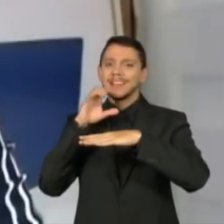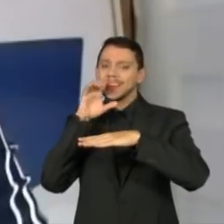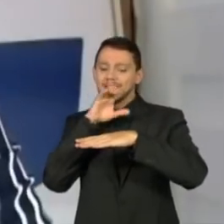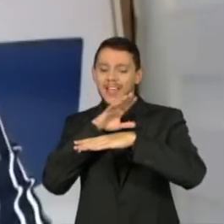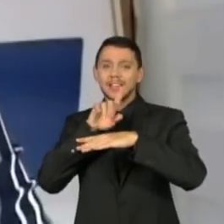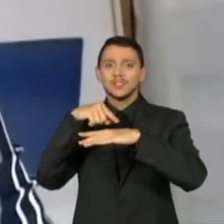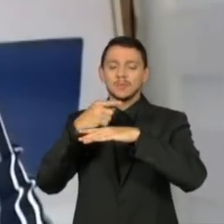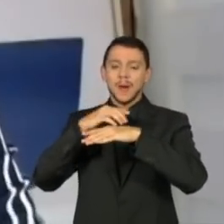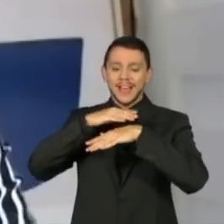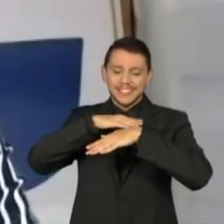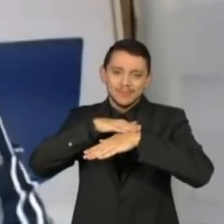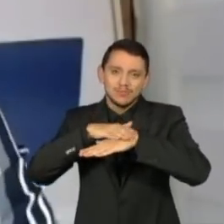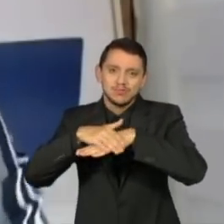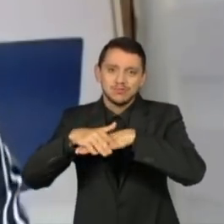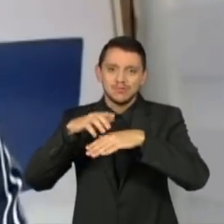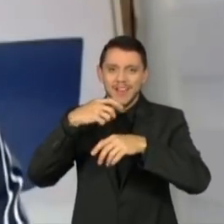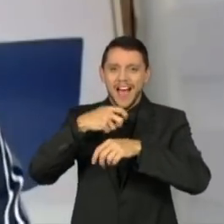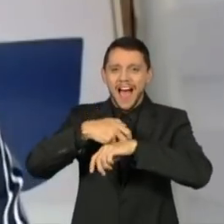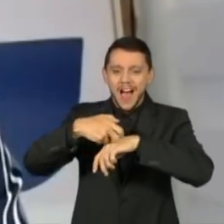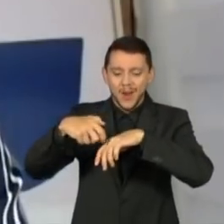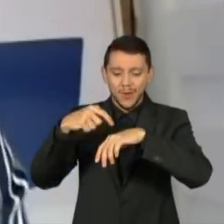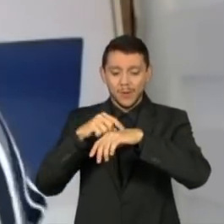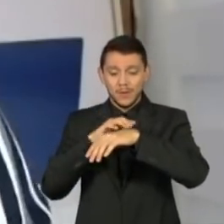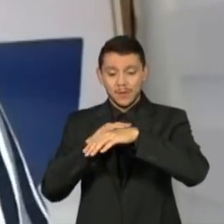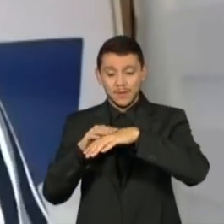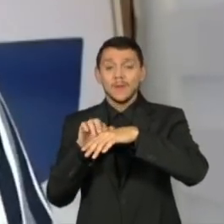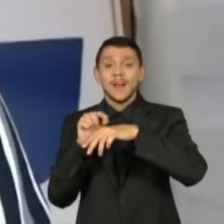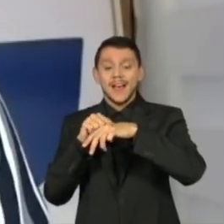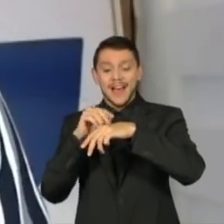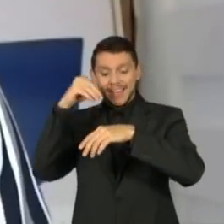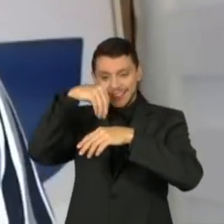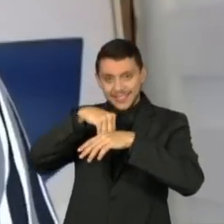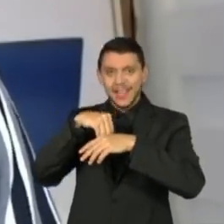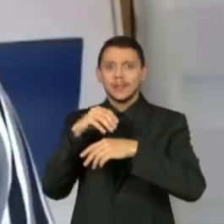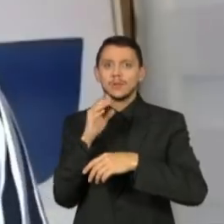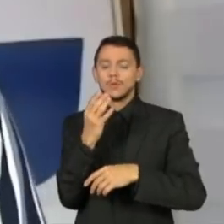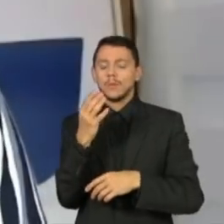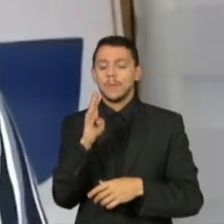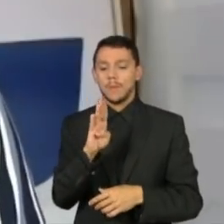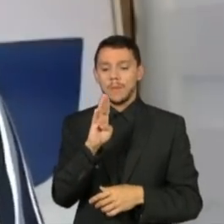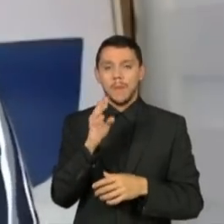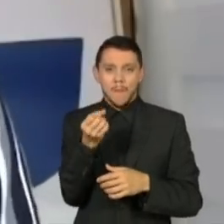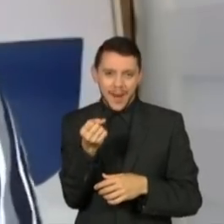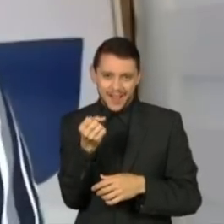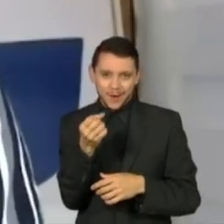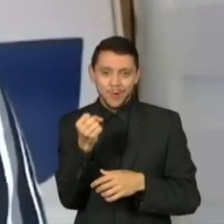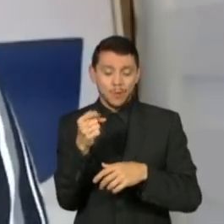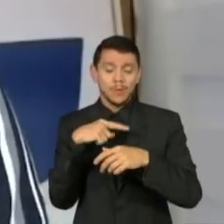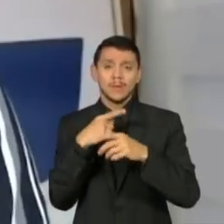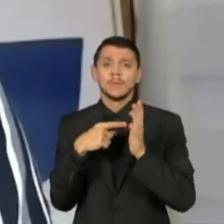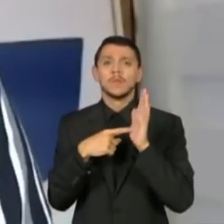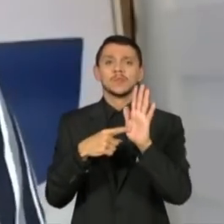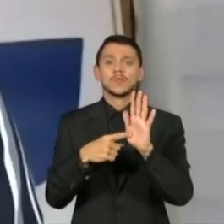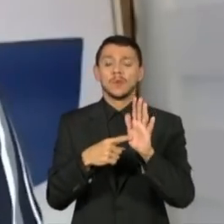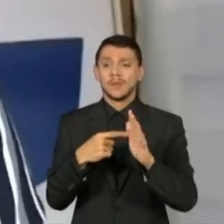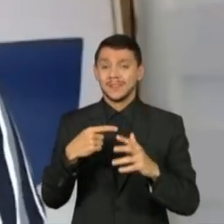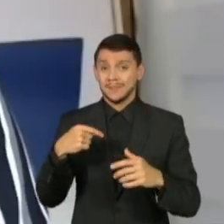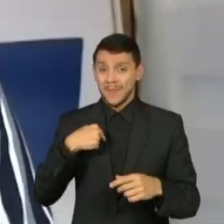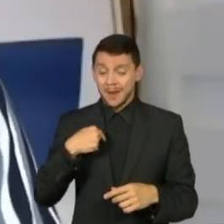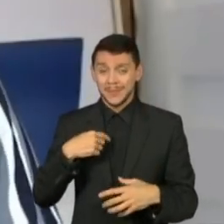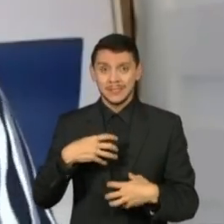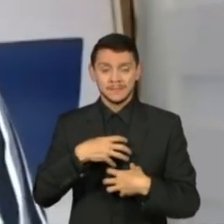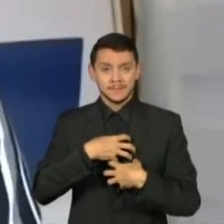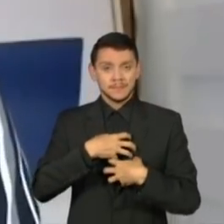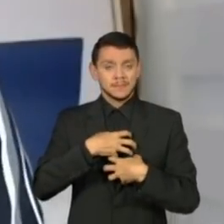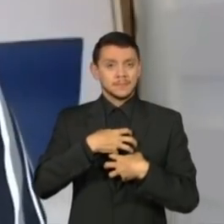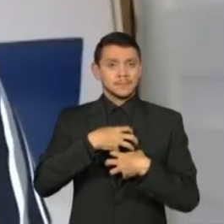e o subcutâneo, é branco, ficou exposto. E eu achei isso de um simbolismo tão profundo numa sociedade